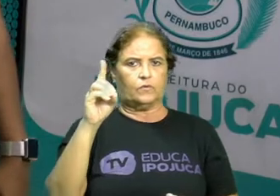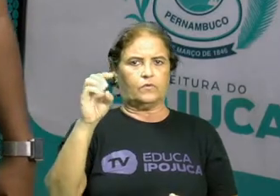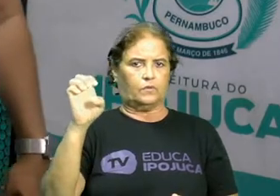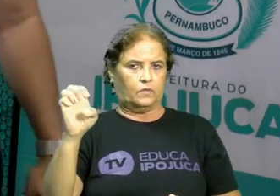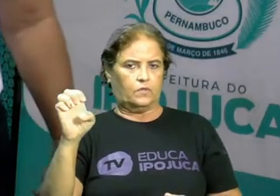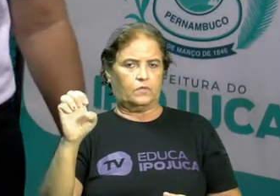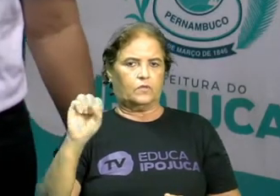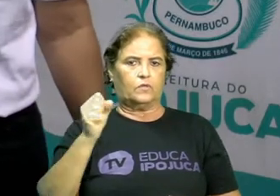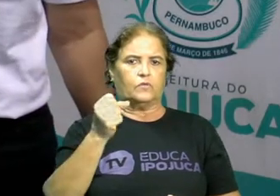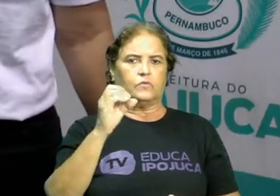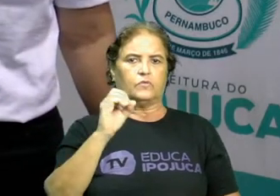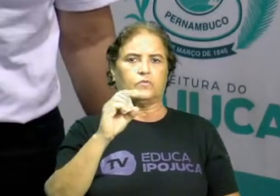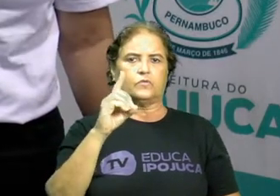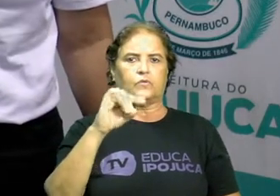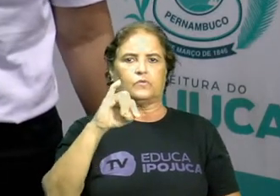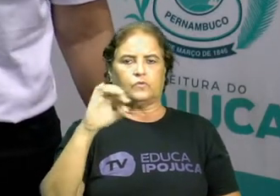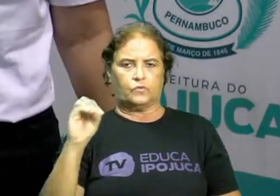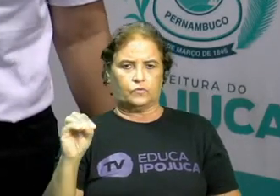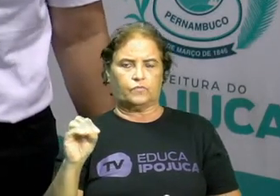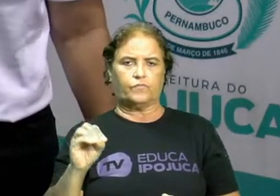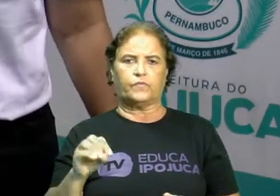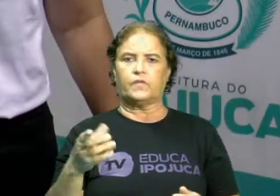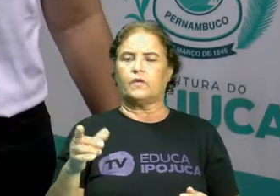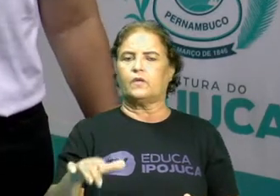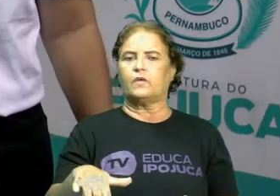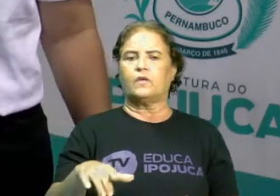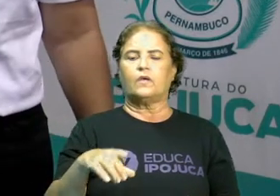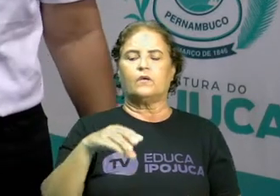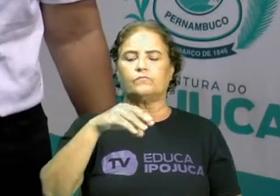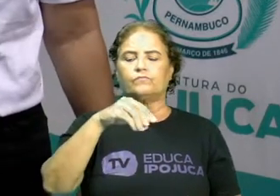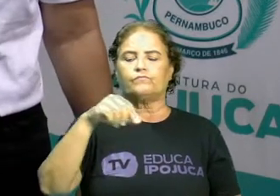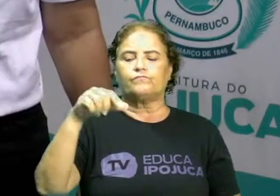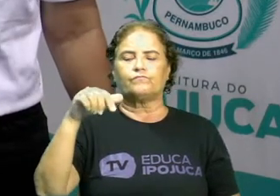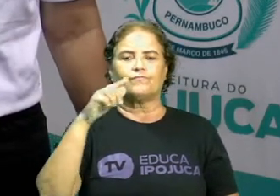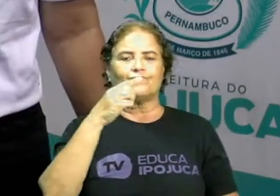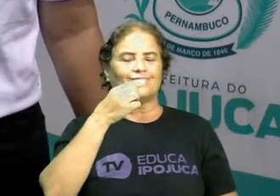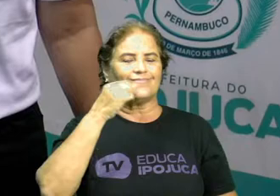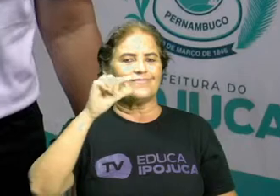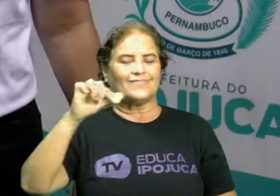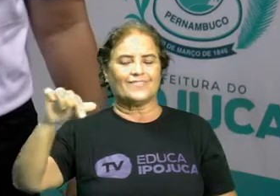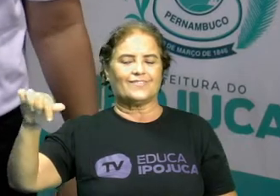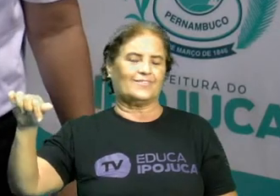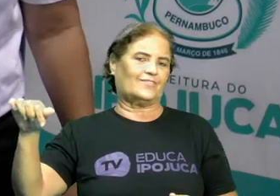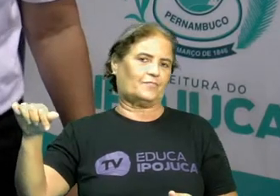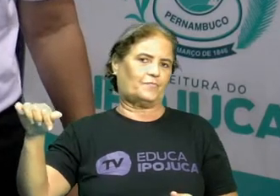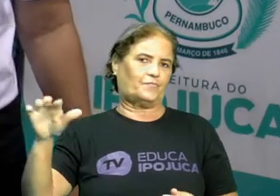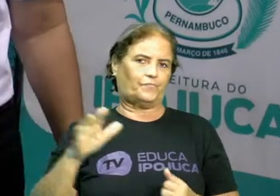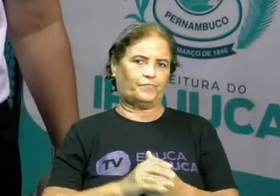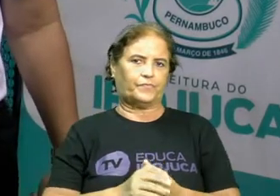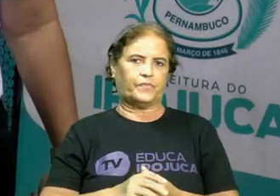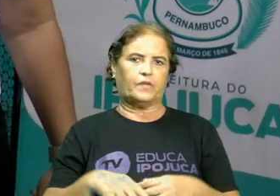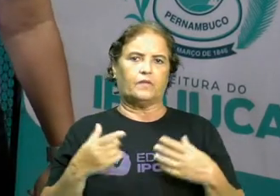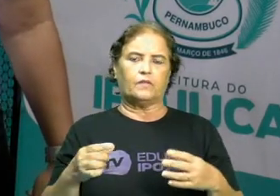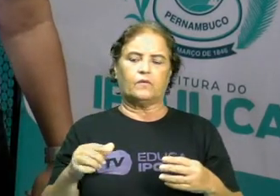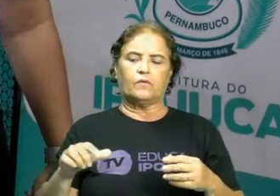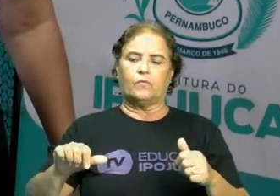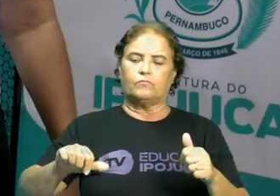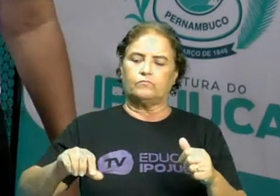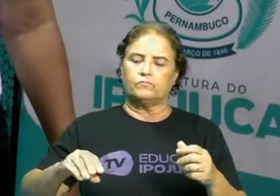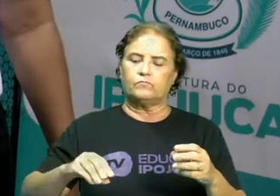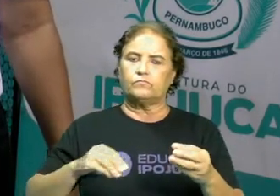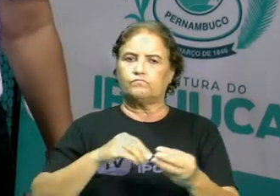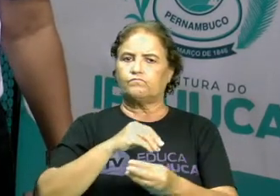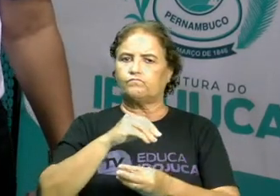nome difícil, né? Cloreto de sódio nada mais é do que sal de cozinha. Então eu tive uma transformação química.